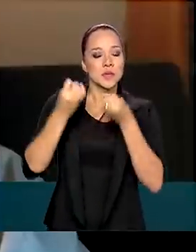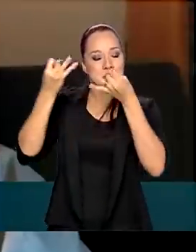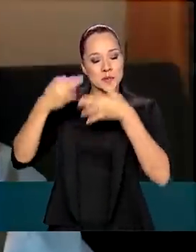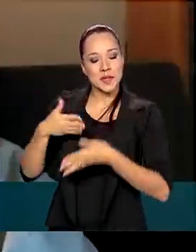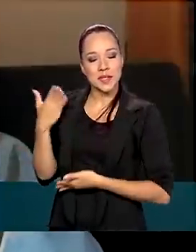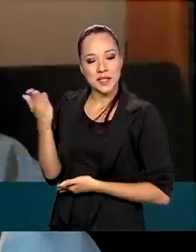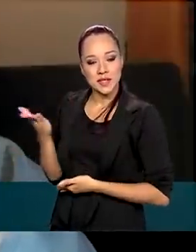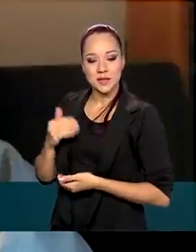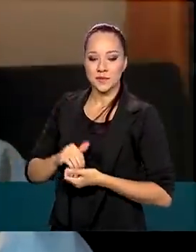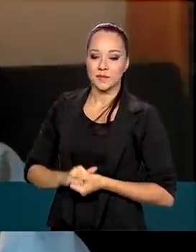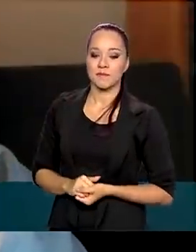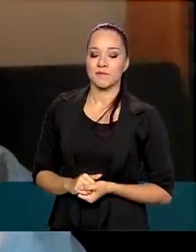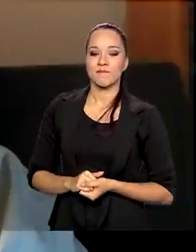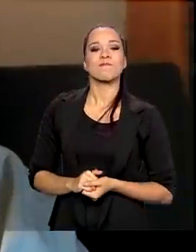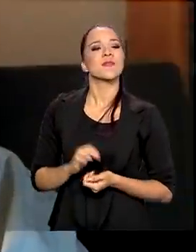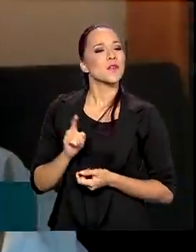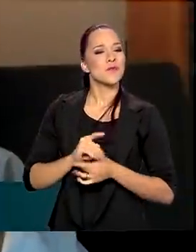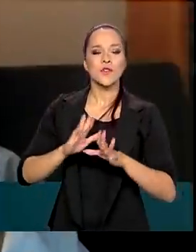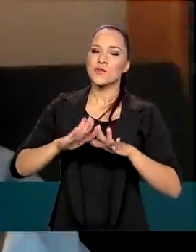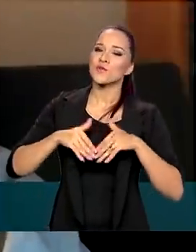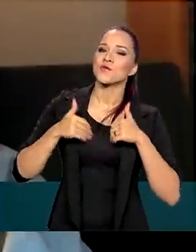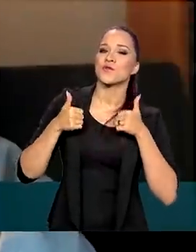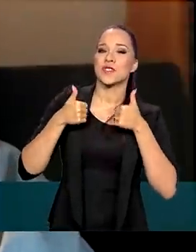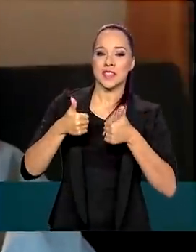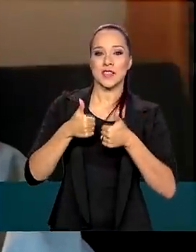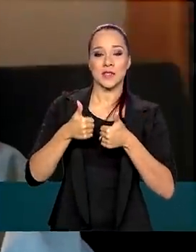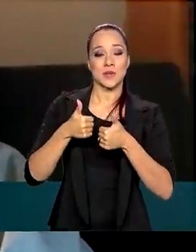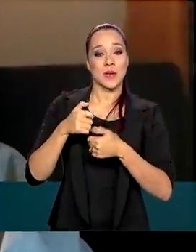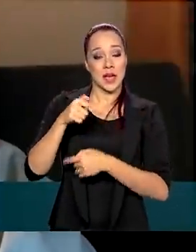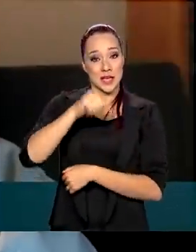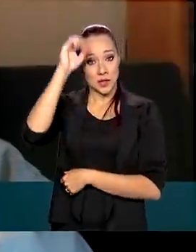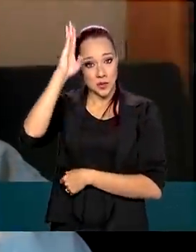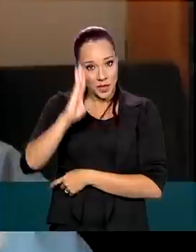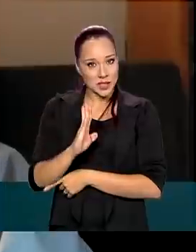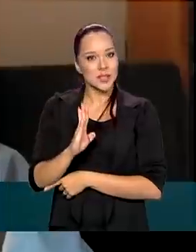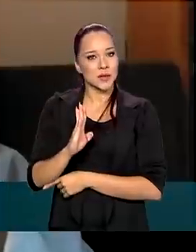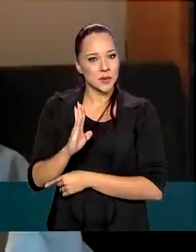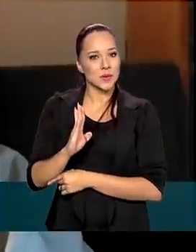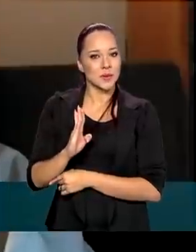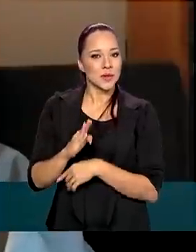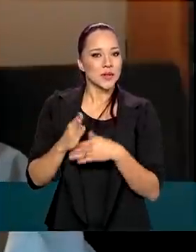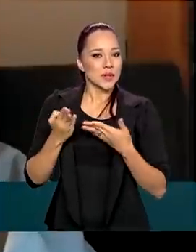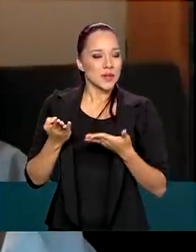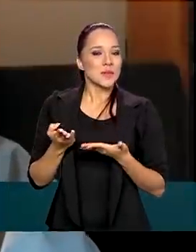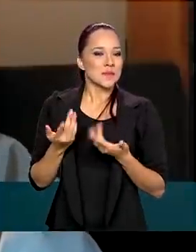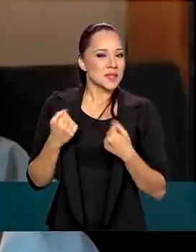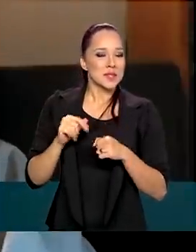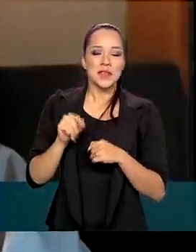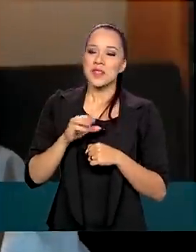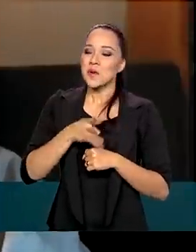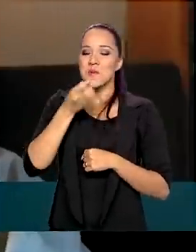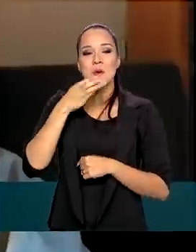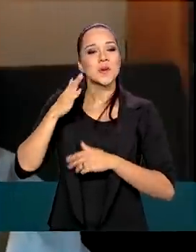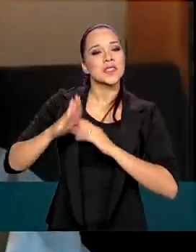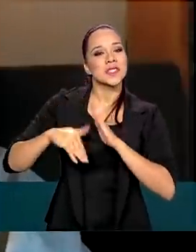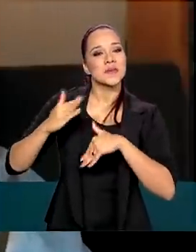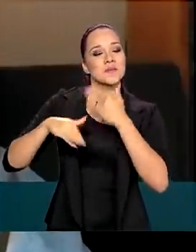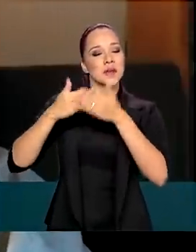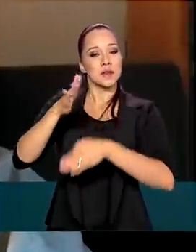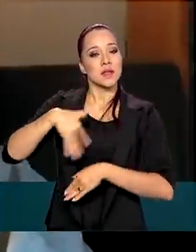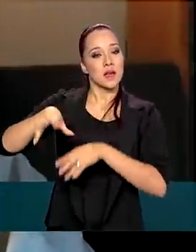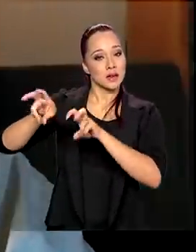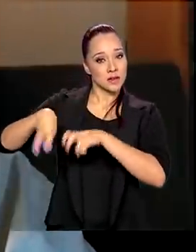este economista. O sucesso brasileiro se deve ao bom desempenho do